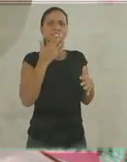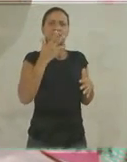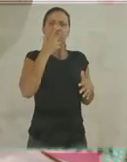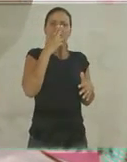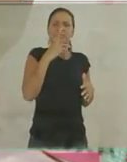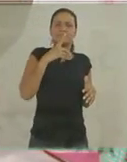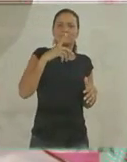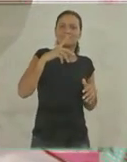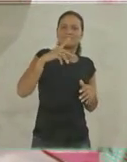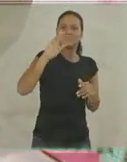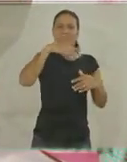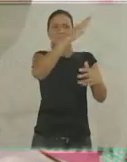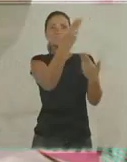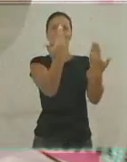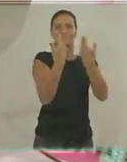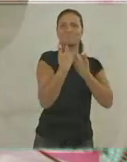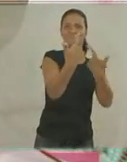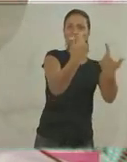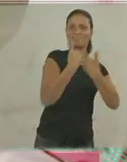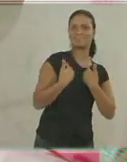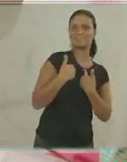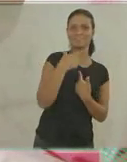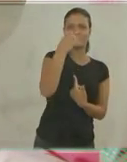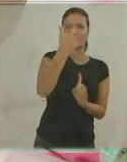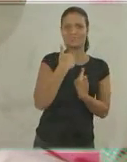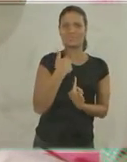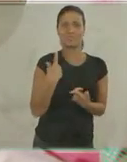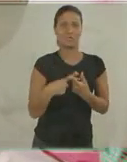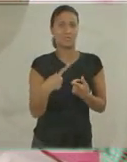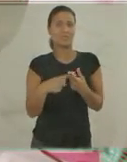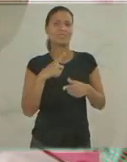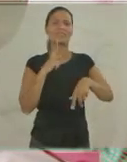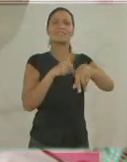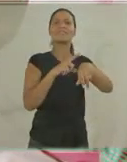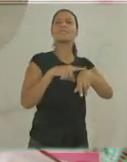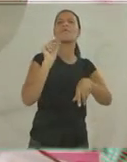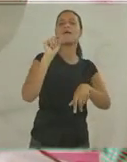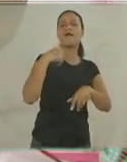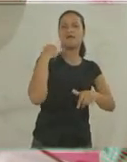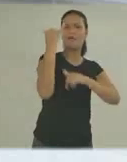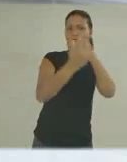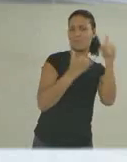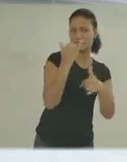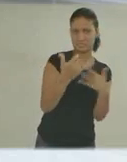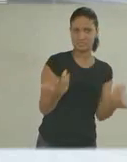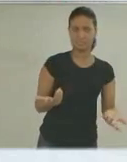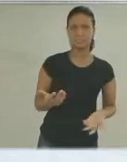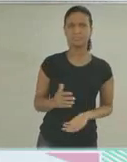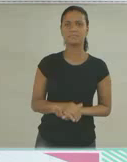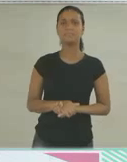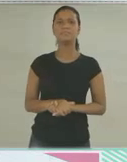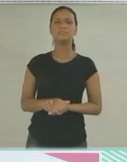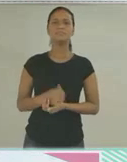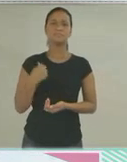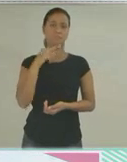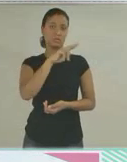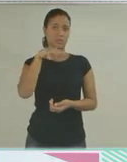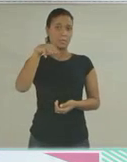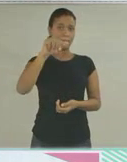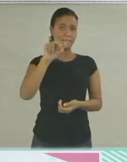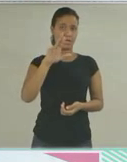até a preferência de ser atendido por mim. Então é questão mesmo de tempo, de informação. Meu nome é Márcia,